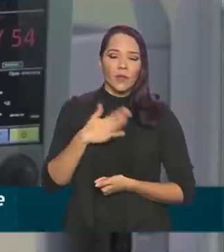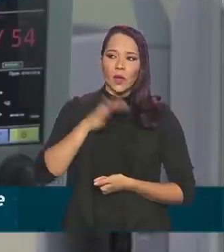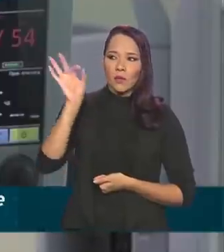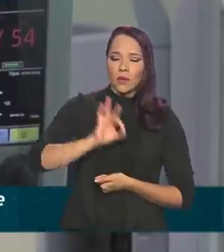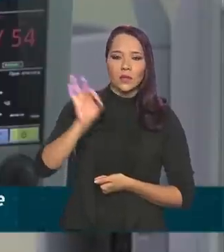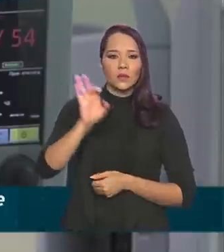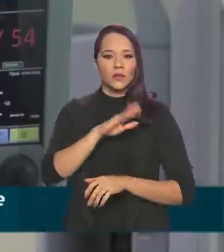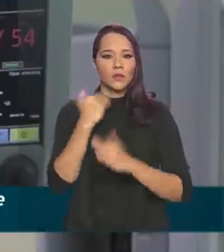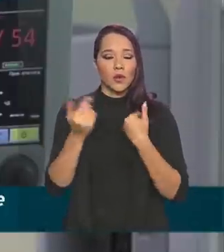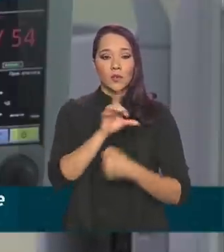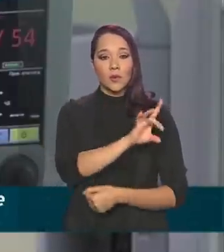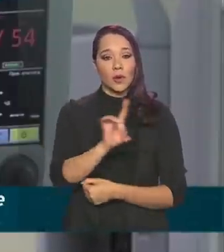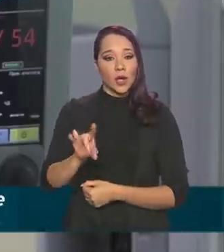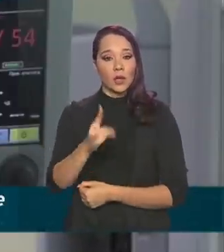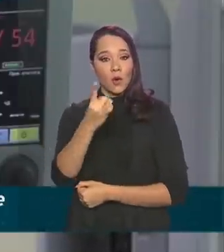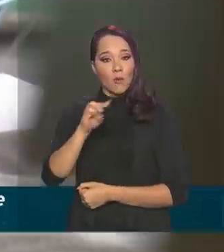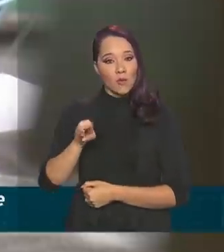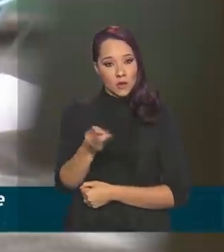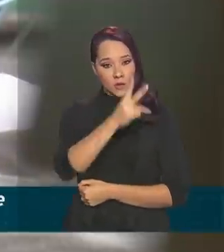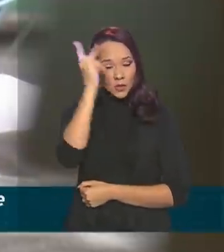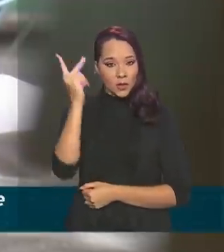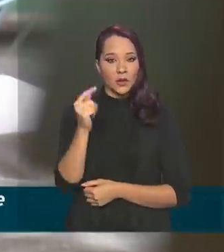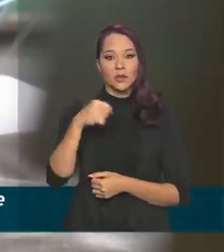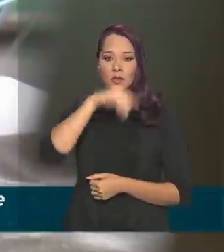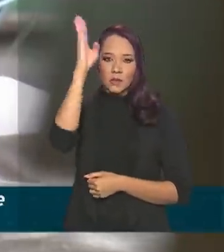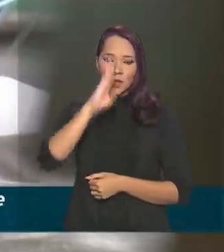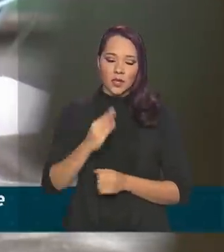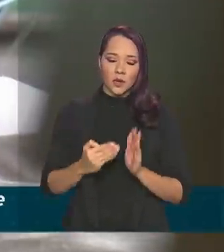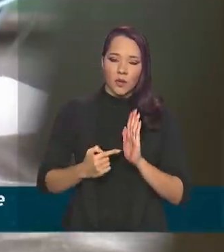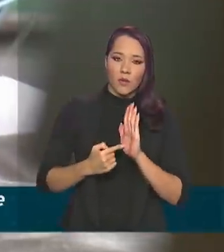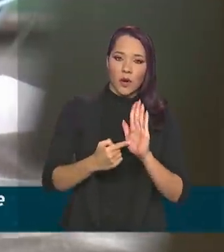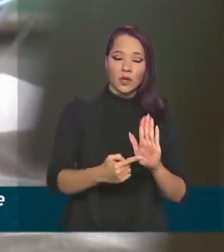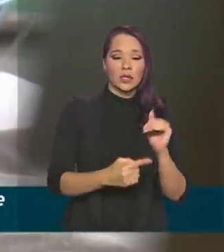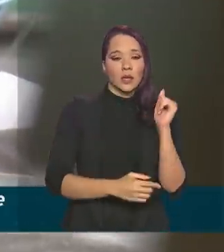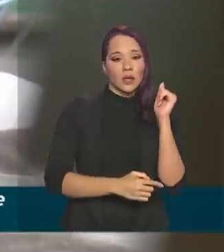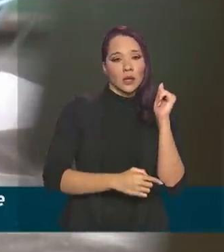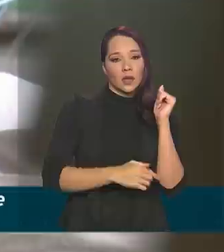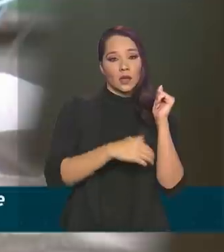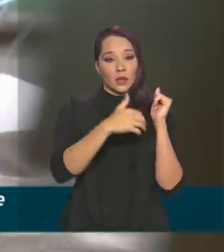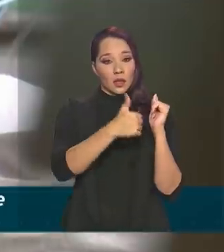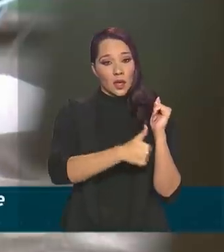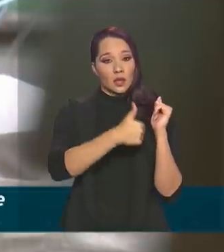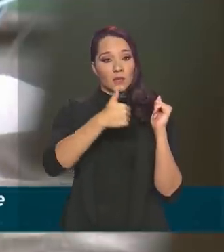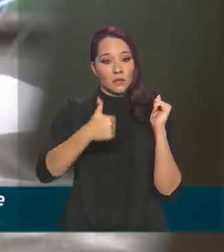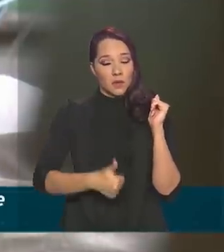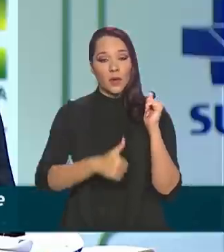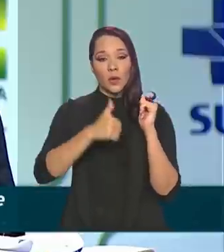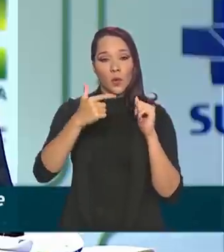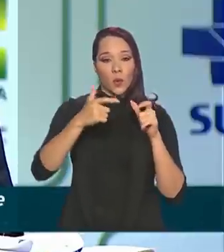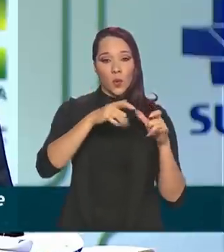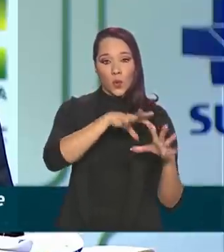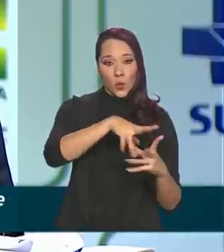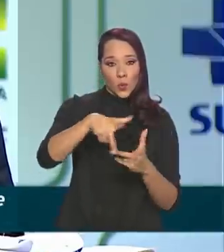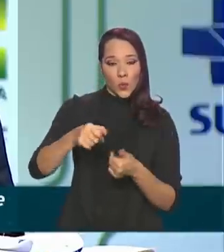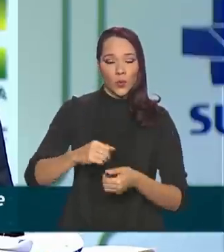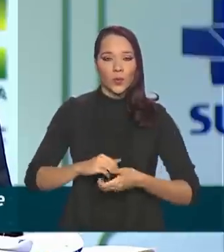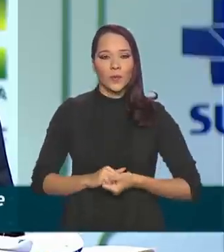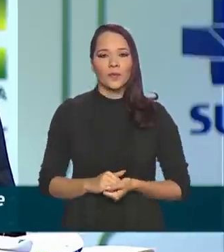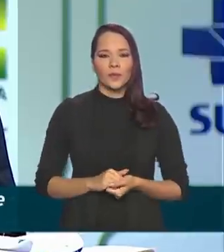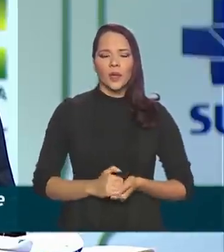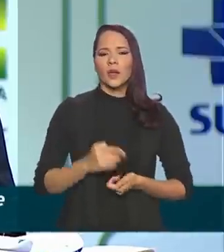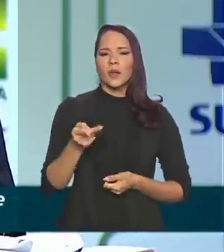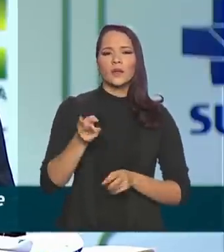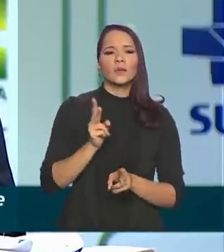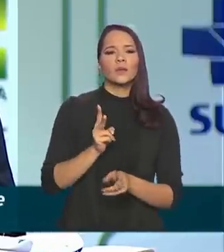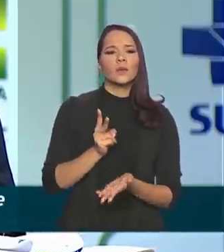mortes por milhão de habitantes, o Brasil aparece em 11º lugar no mundo. E isso se mantém por conta